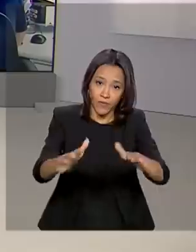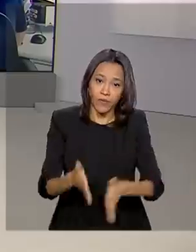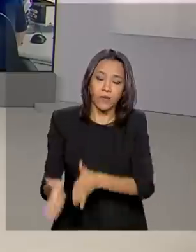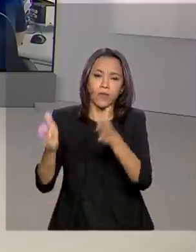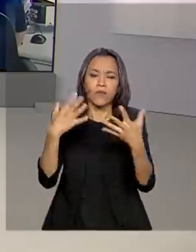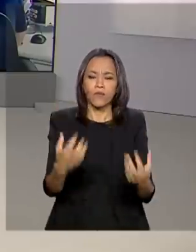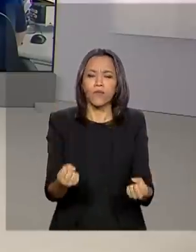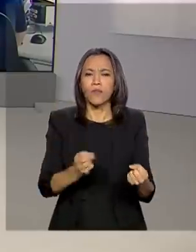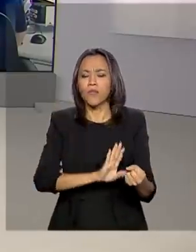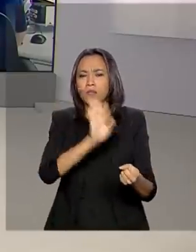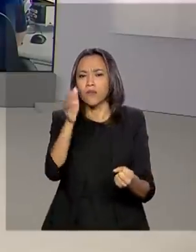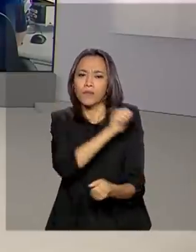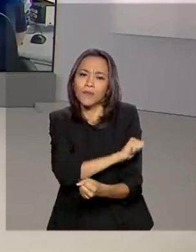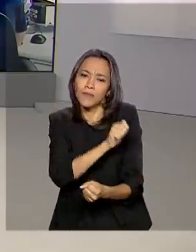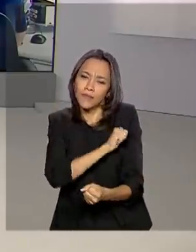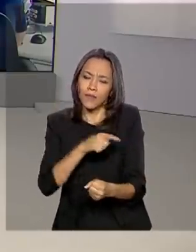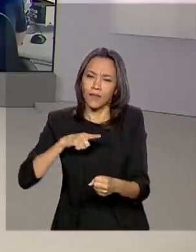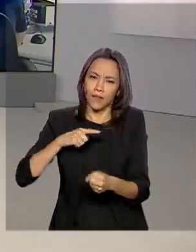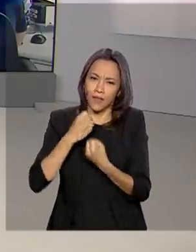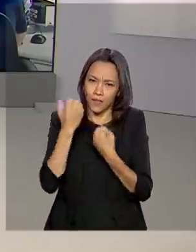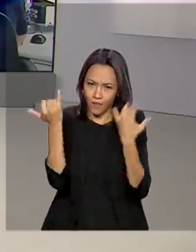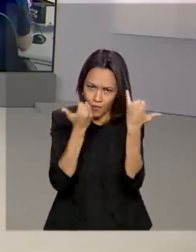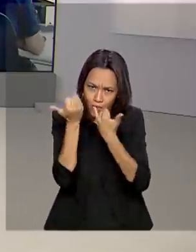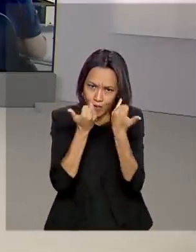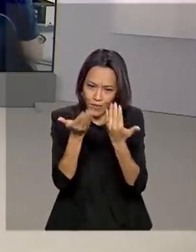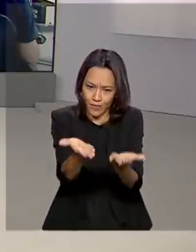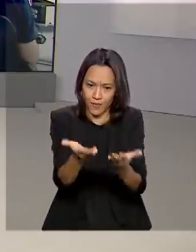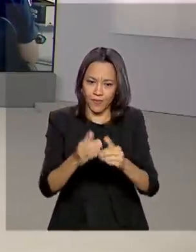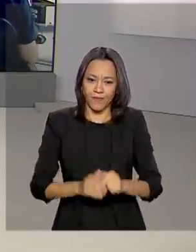Lago tem as informações para a gente. Oi, Alessandra, bom dia.